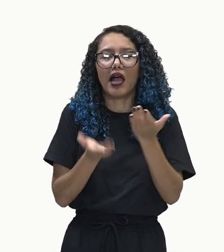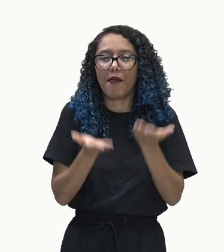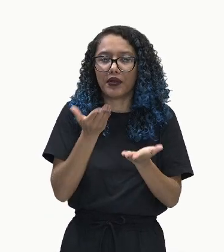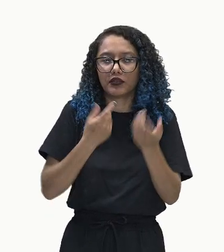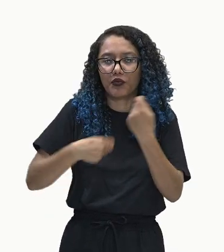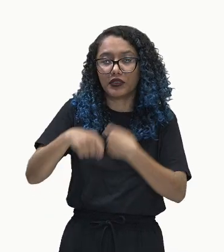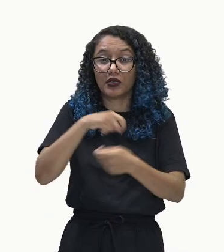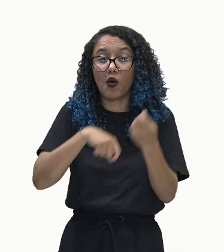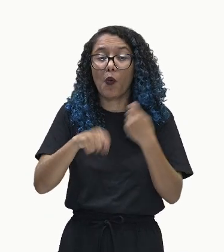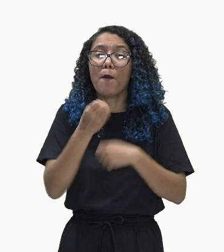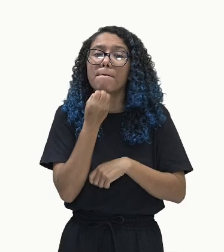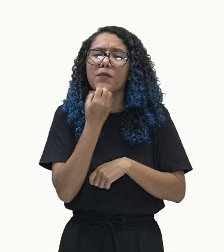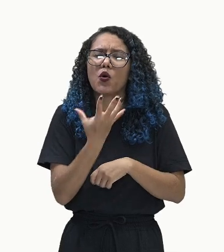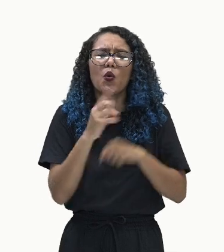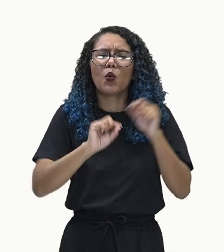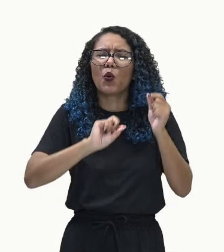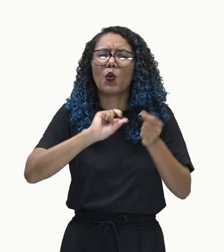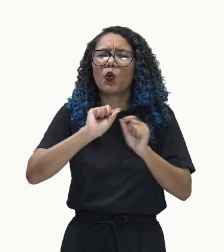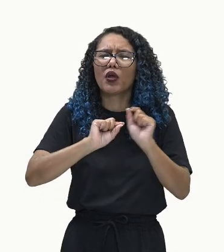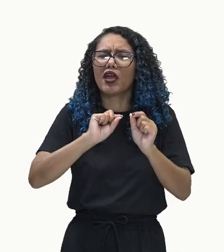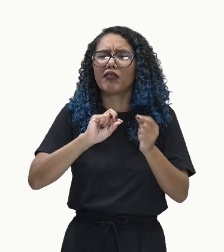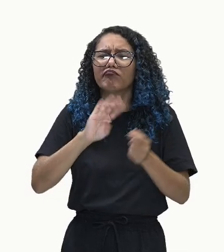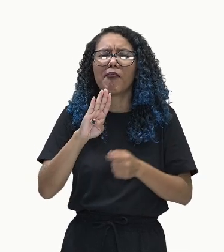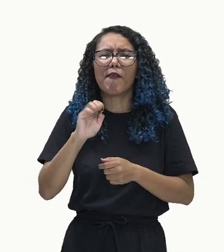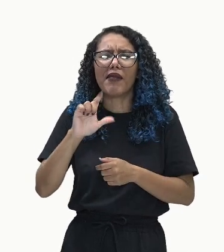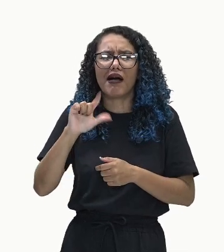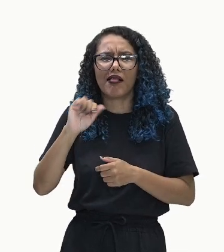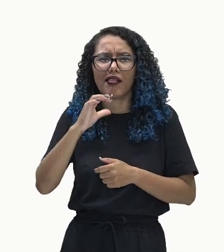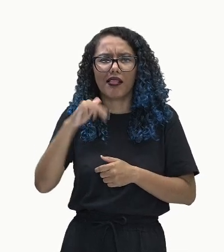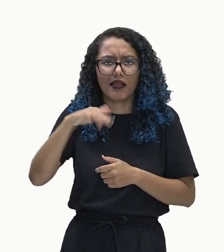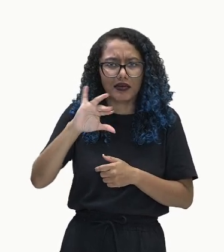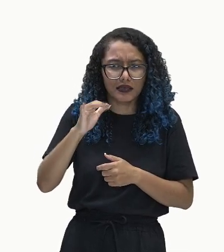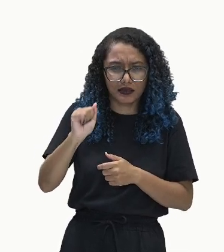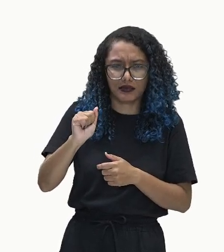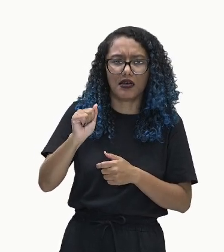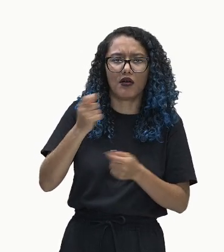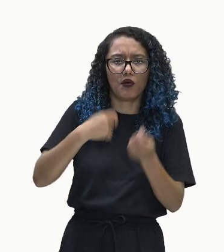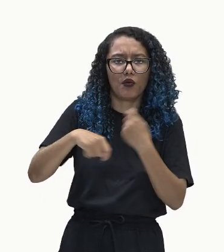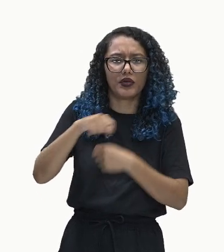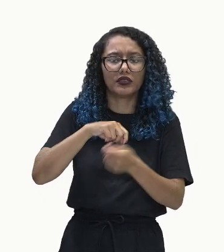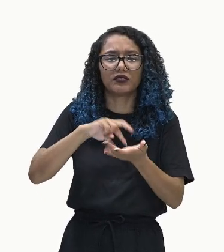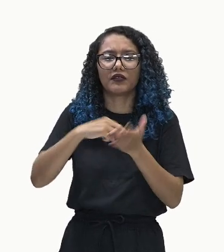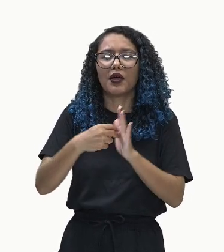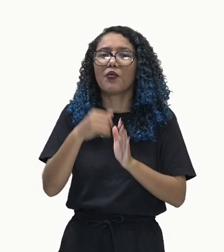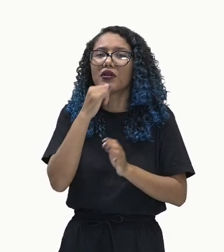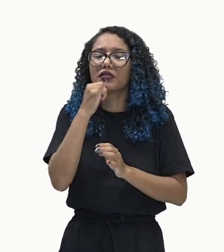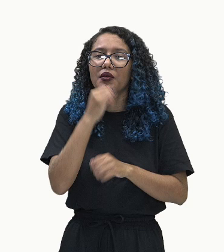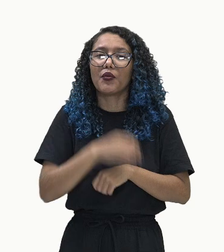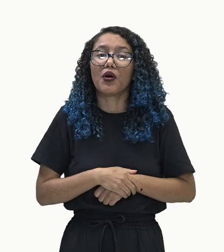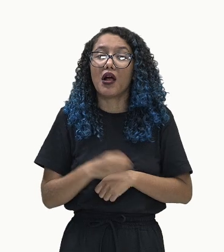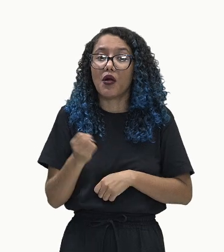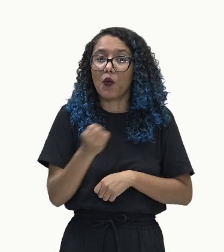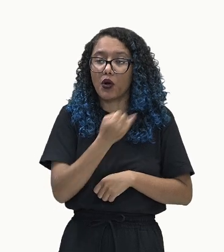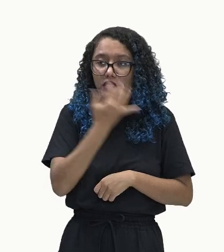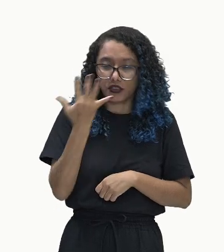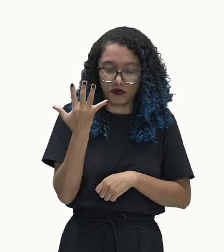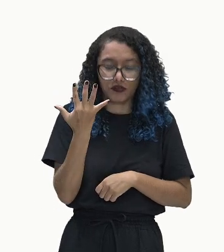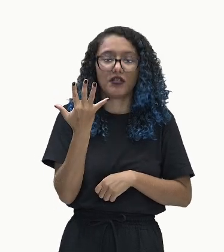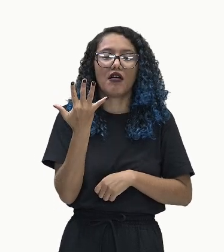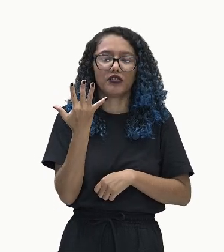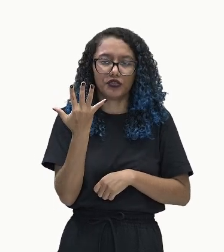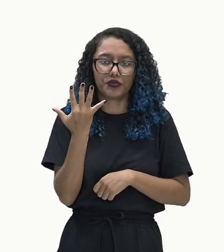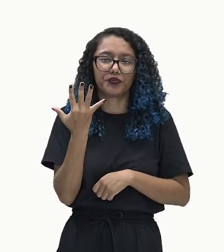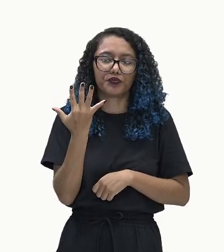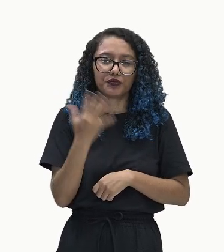da Europa. O que é balança comercial, gente? É uma unidade de medida que basicamente mede a quantidade de